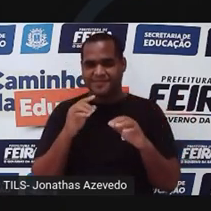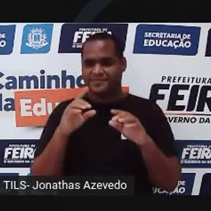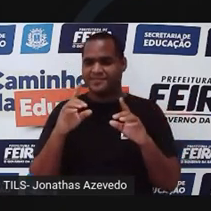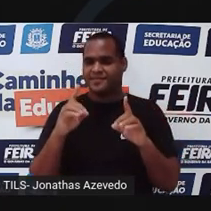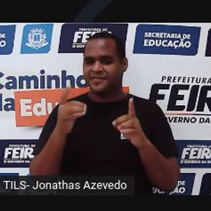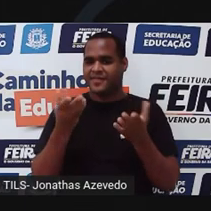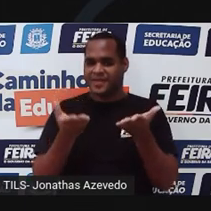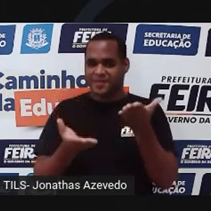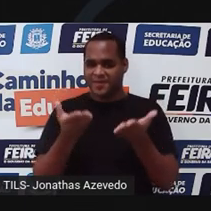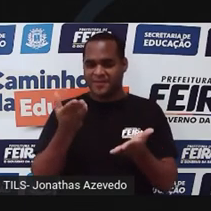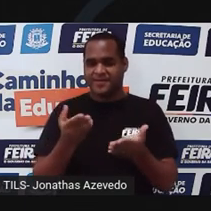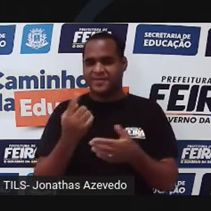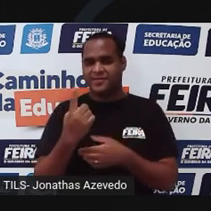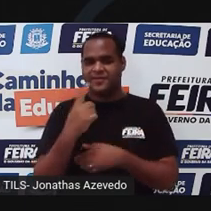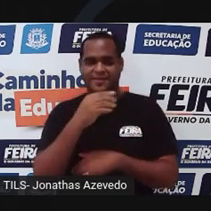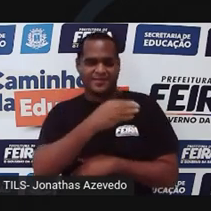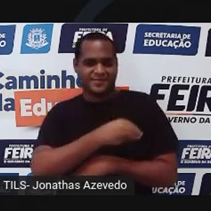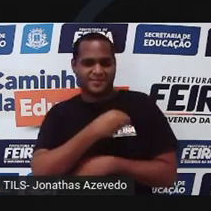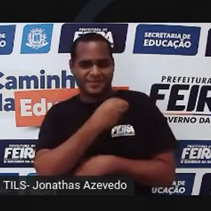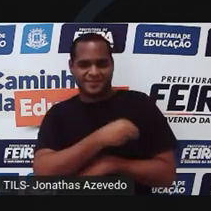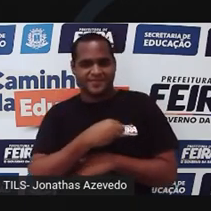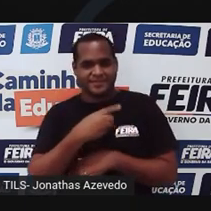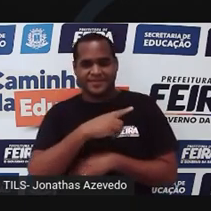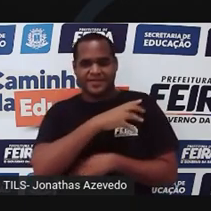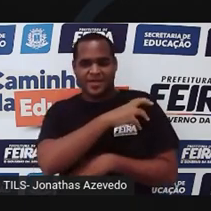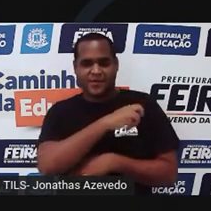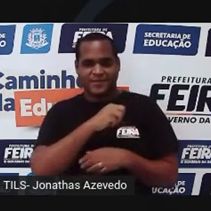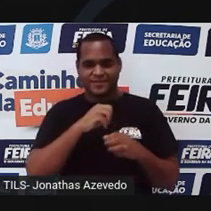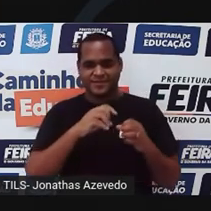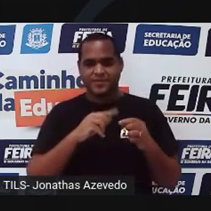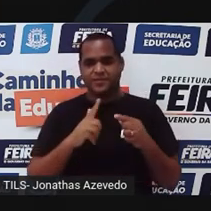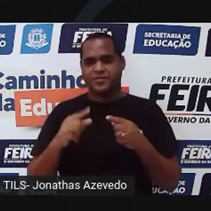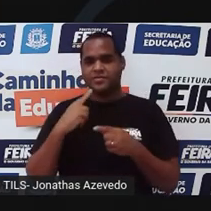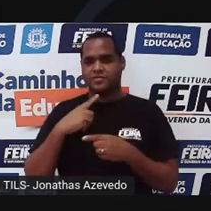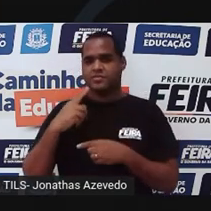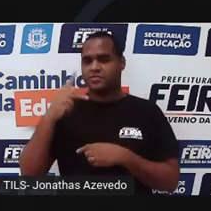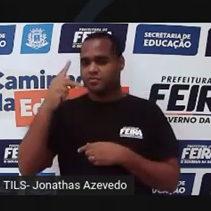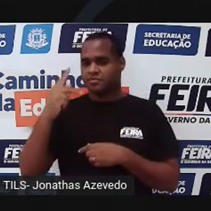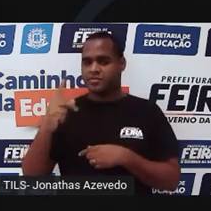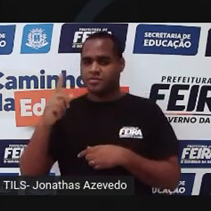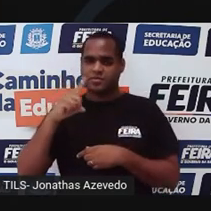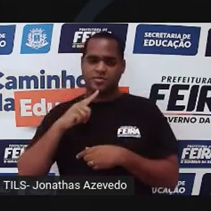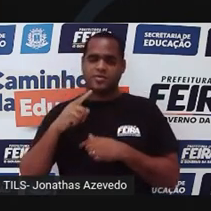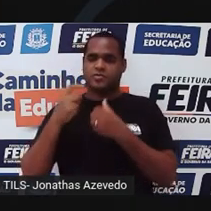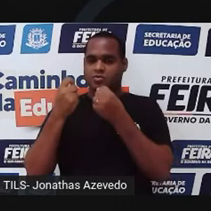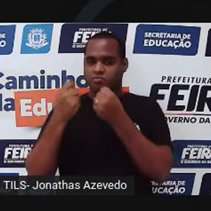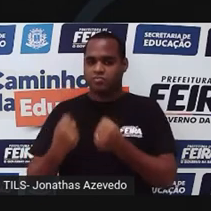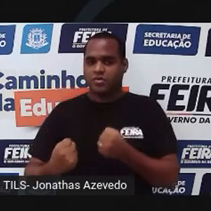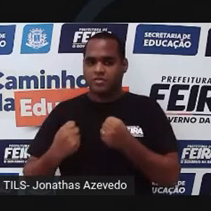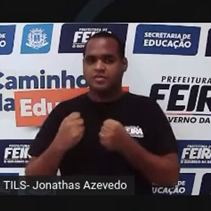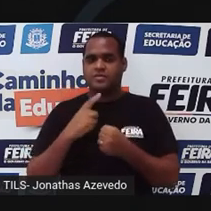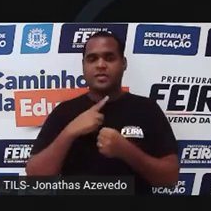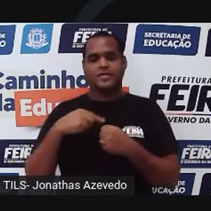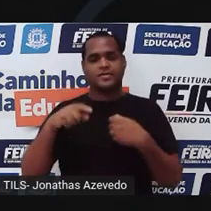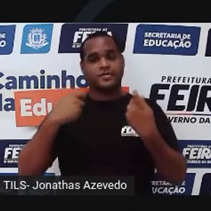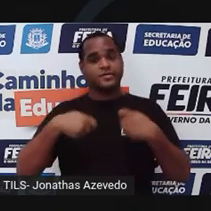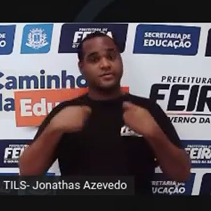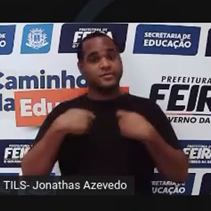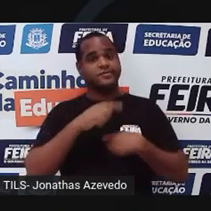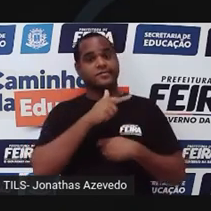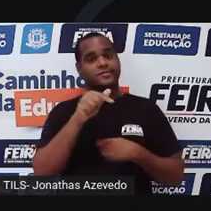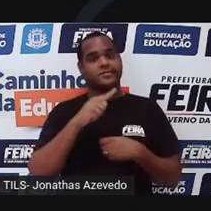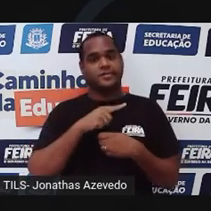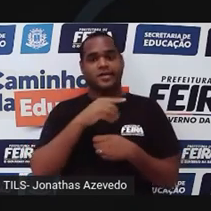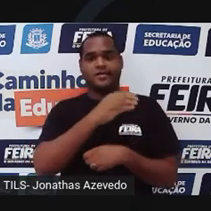um quilo de algodão e um quilo de chumbo, você vai perceber que precisamos de muito